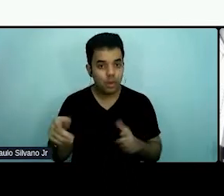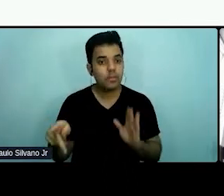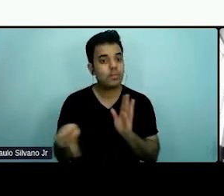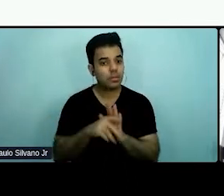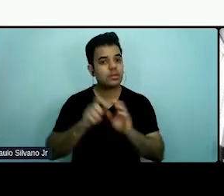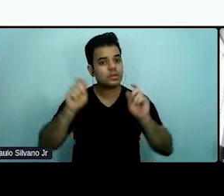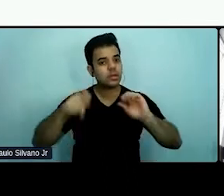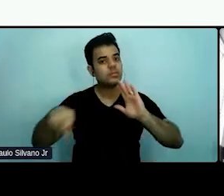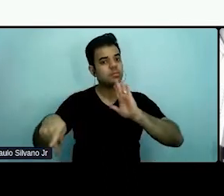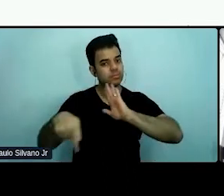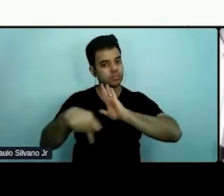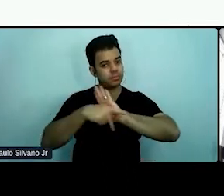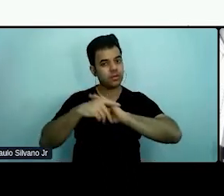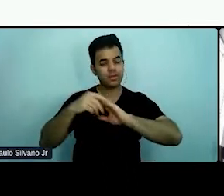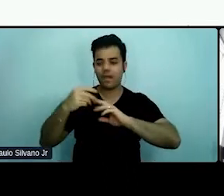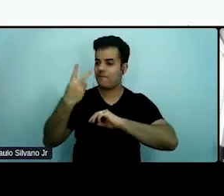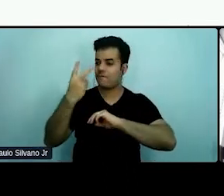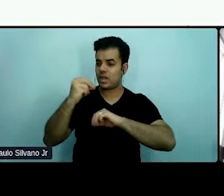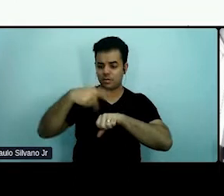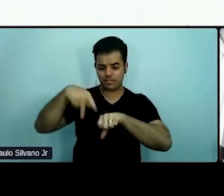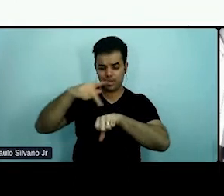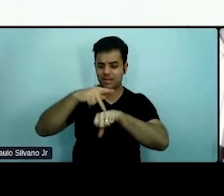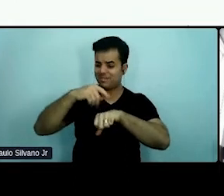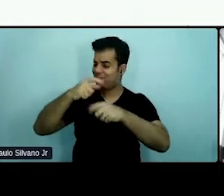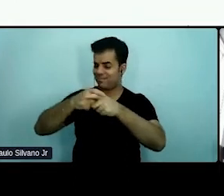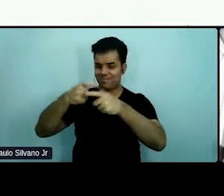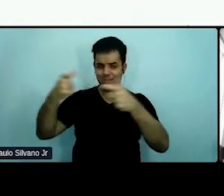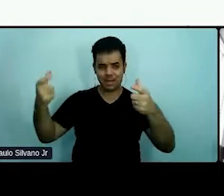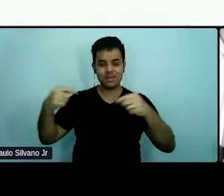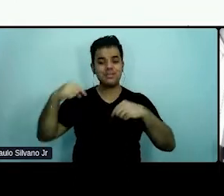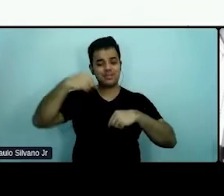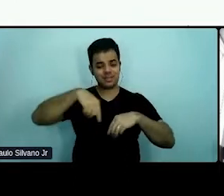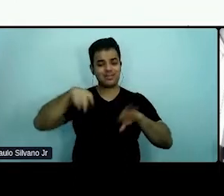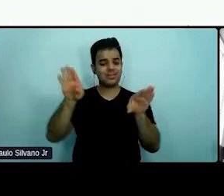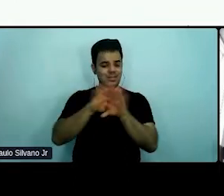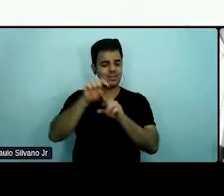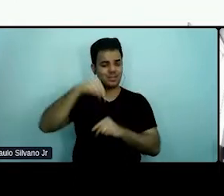legislação de mais de vinte países, inclusive no Brasil.